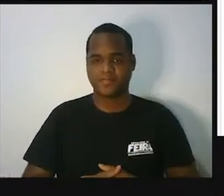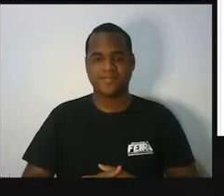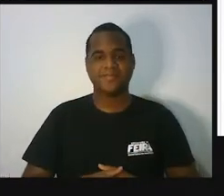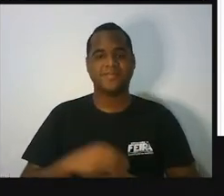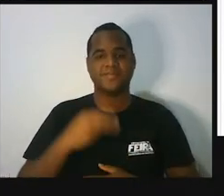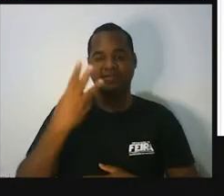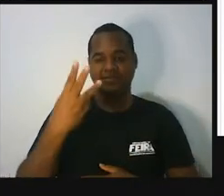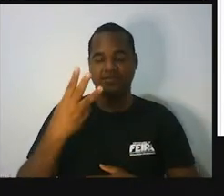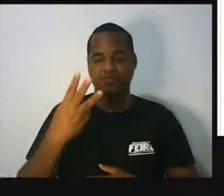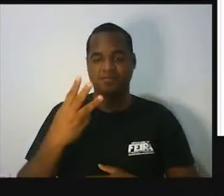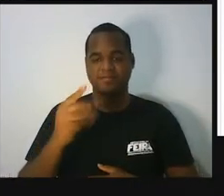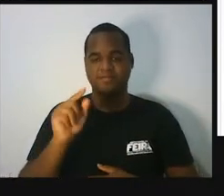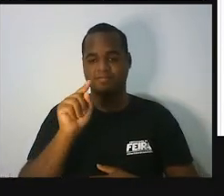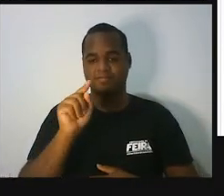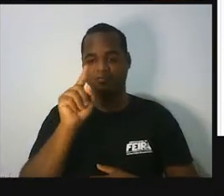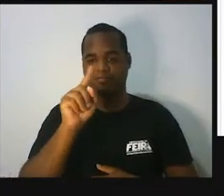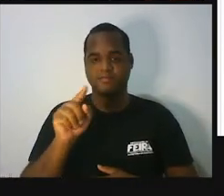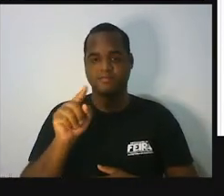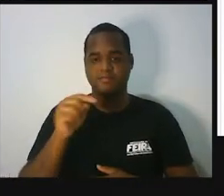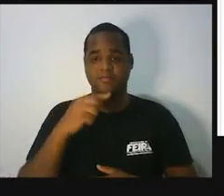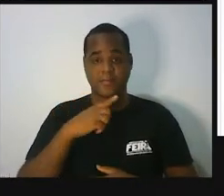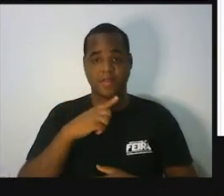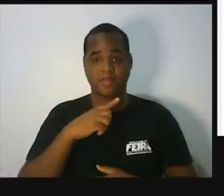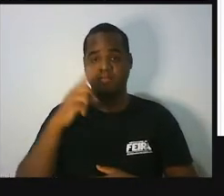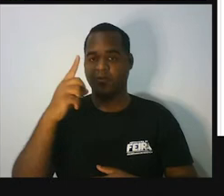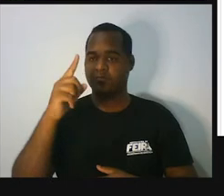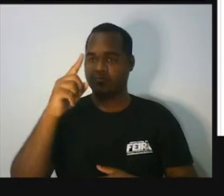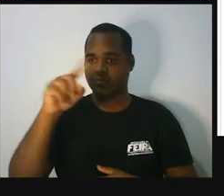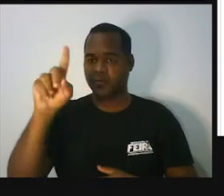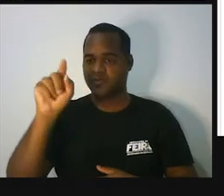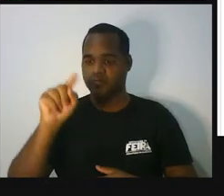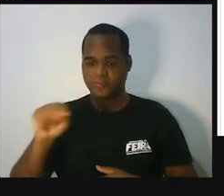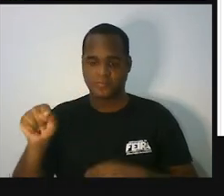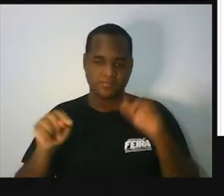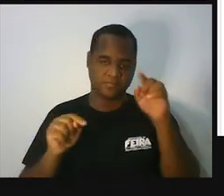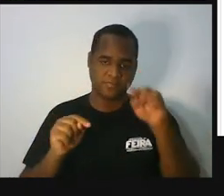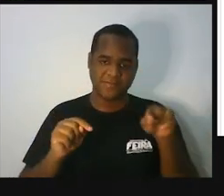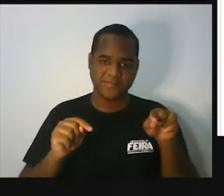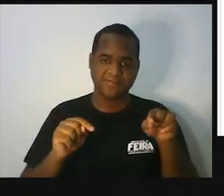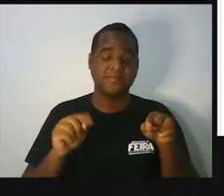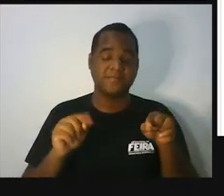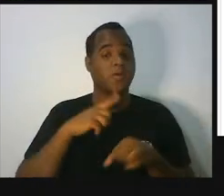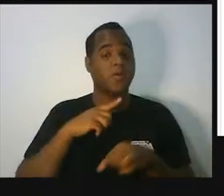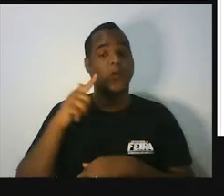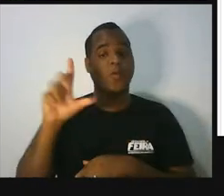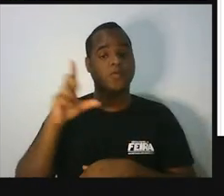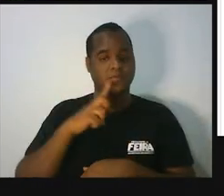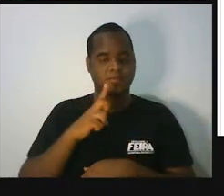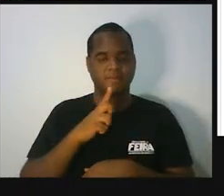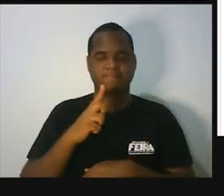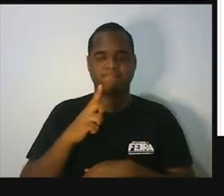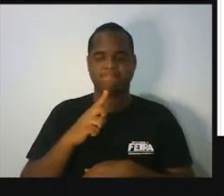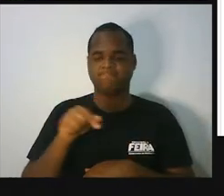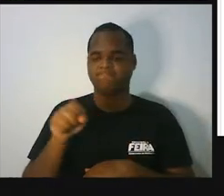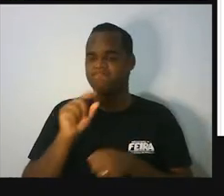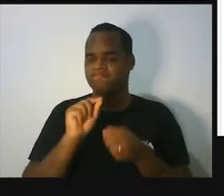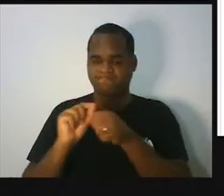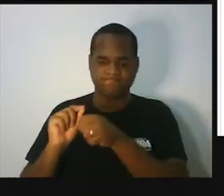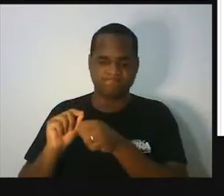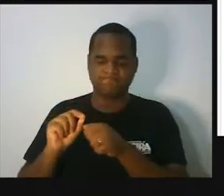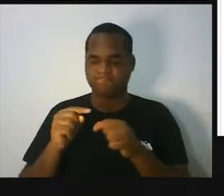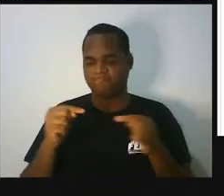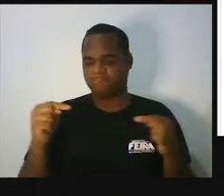vértices, que são três pontos, tá? Além dos três pontos, quando a gente faz, quando a gente liga os